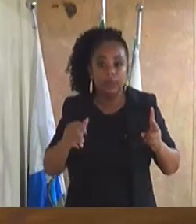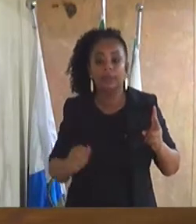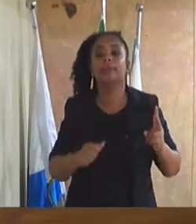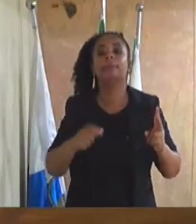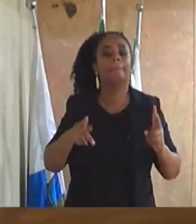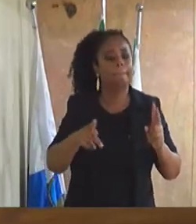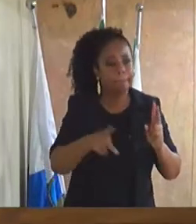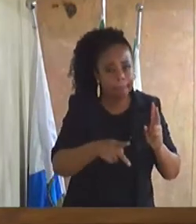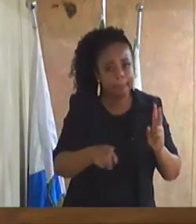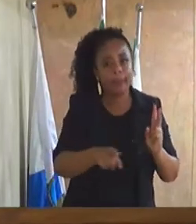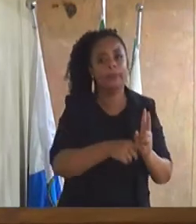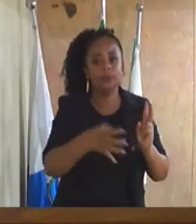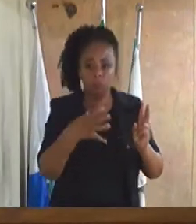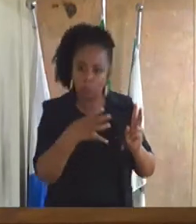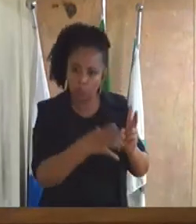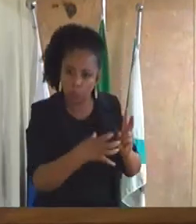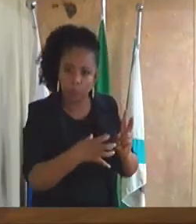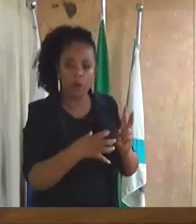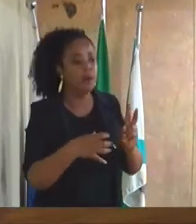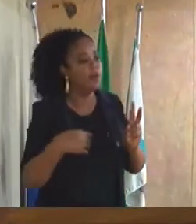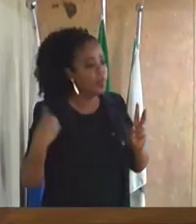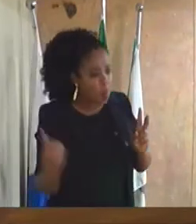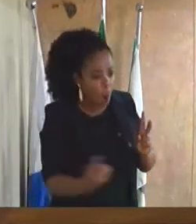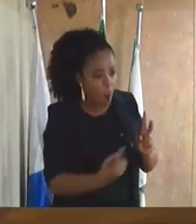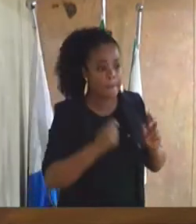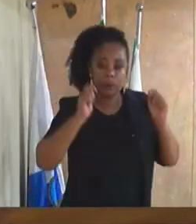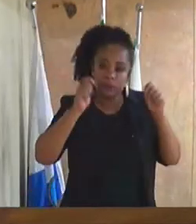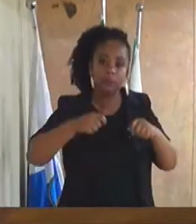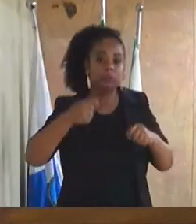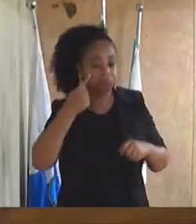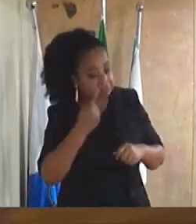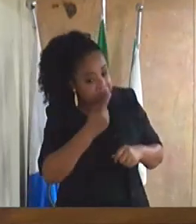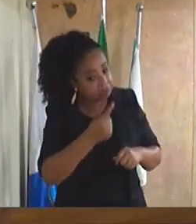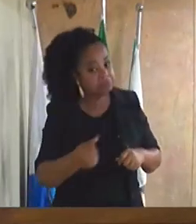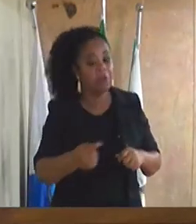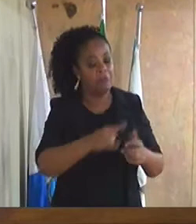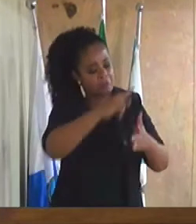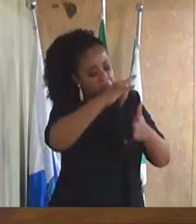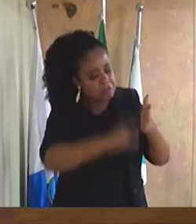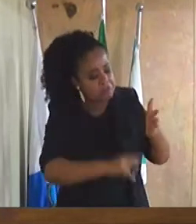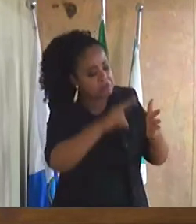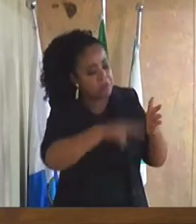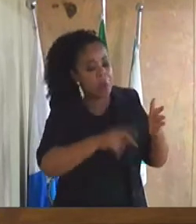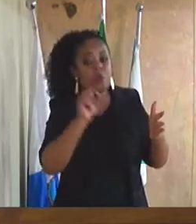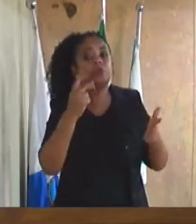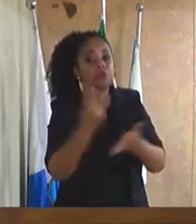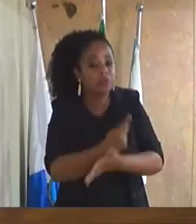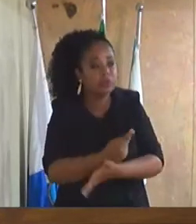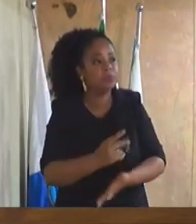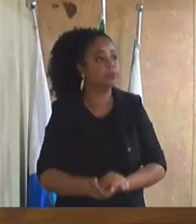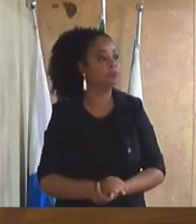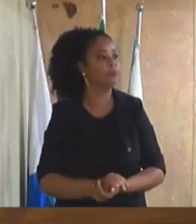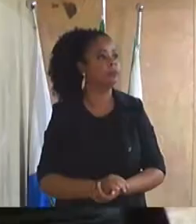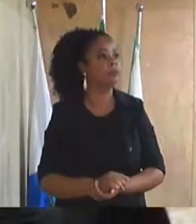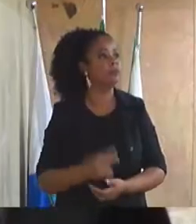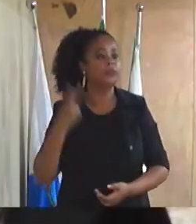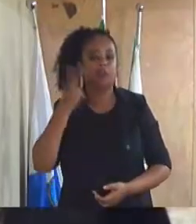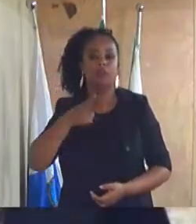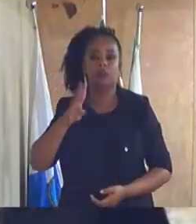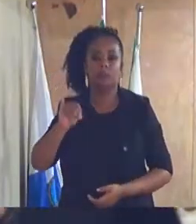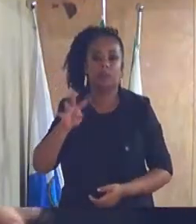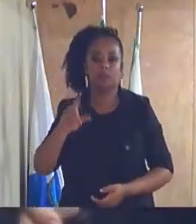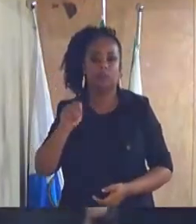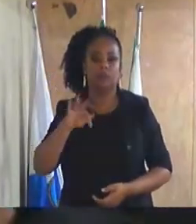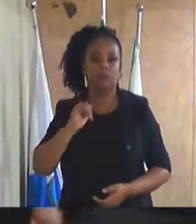que nós estaremos ali para apurar vereador Beto Gabriel Serginho